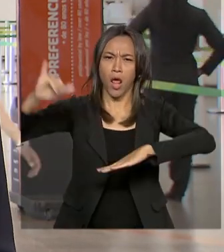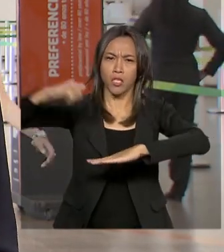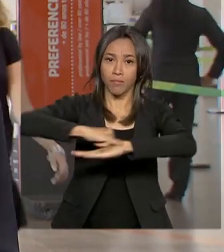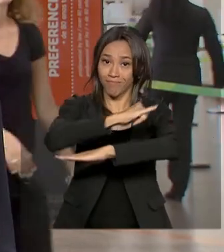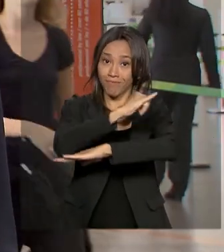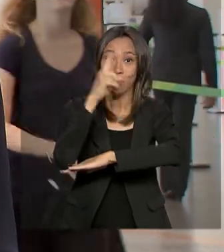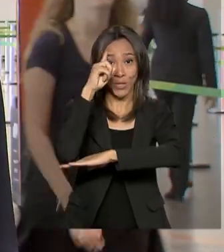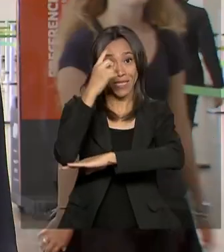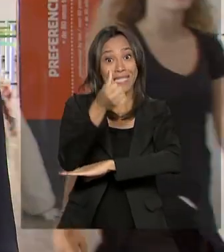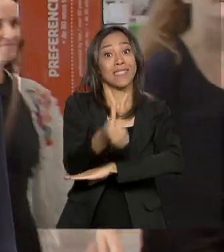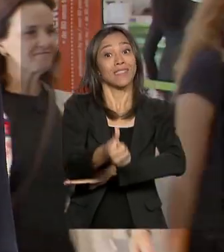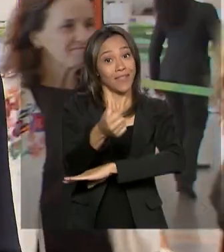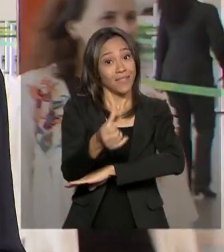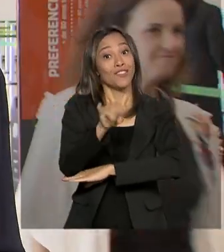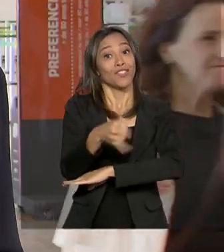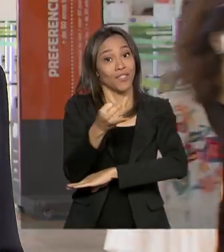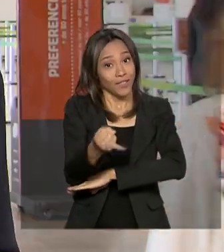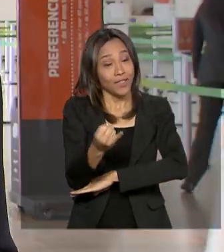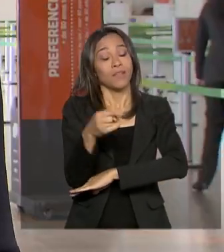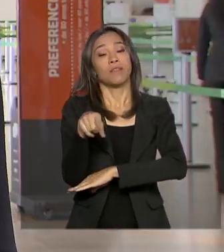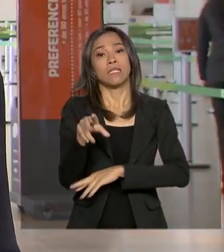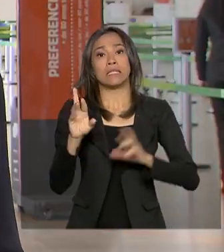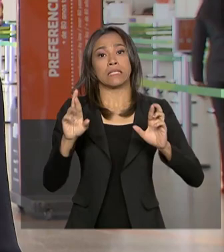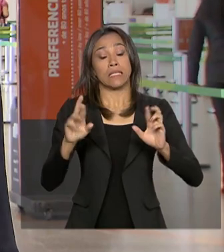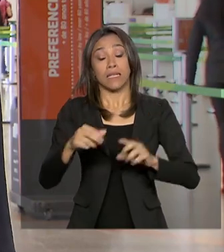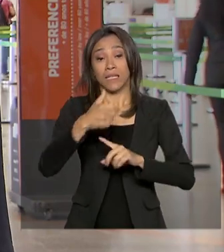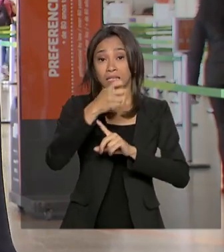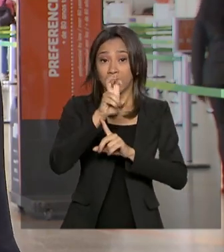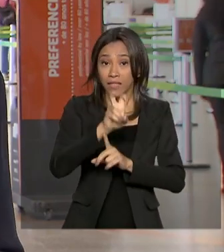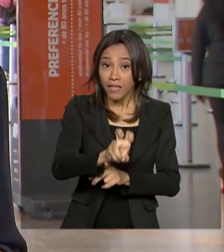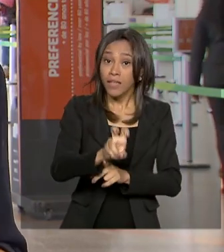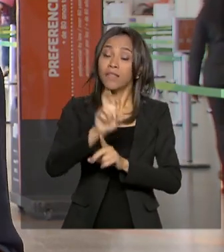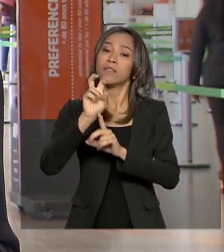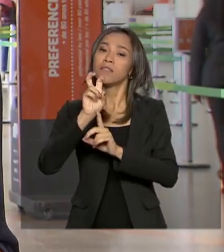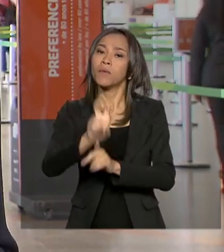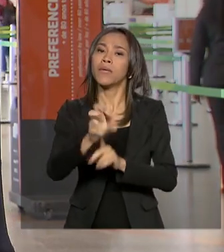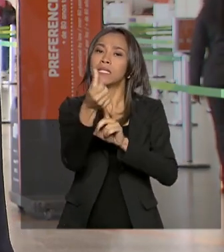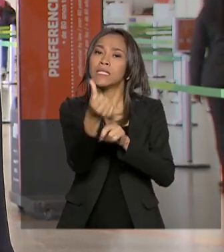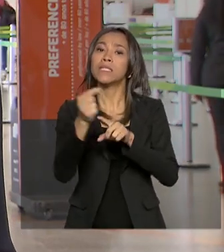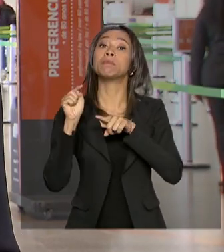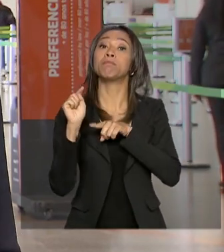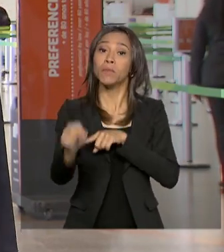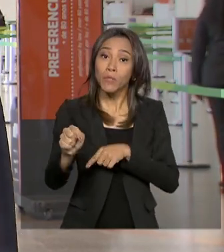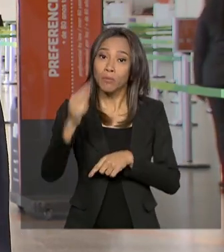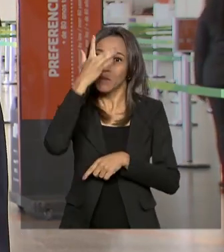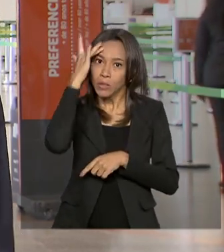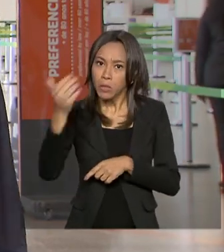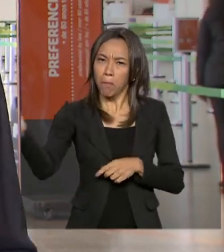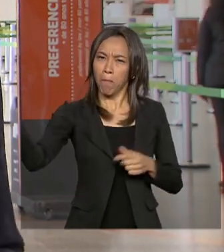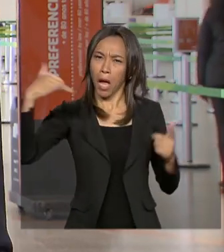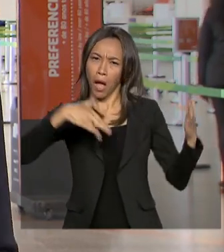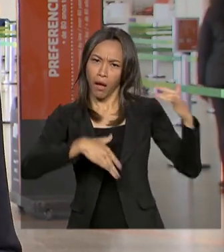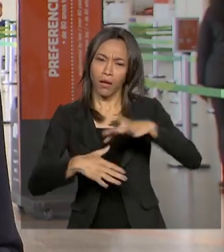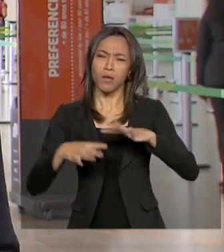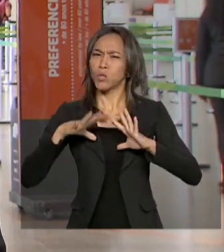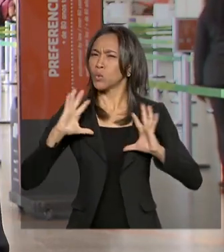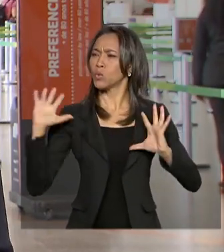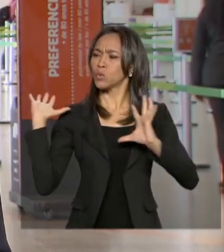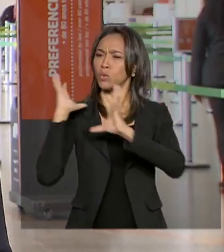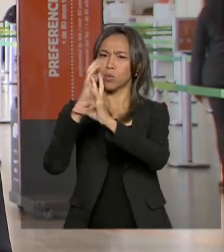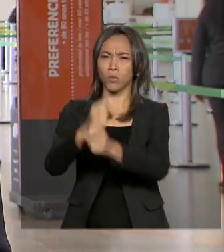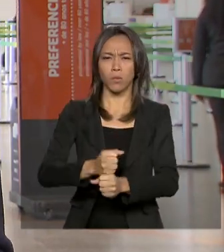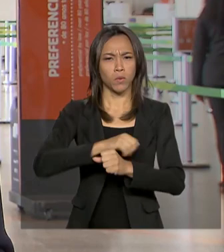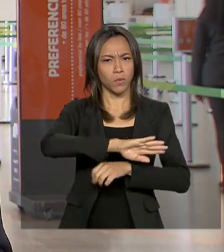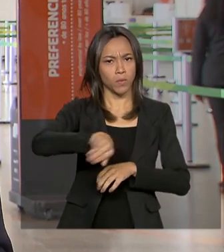6 de janeiro, quando são esperadas 556 mil pessoas. Para o período todo, a